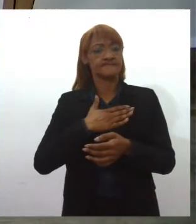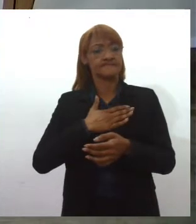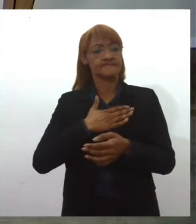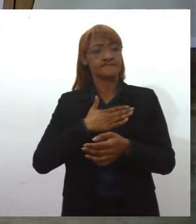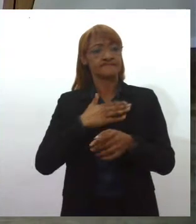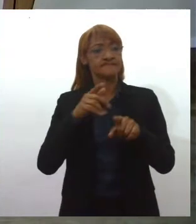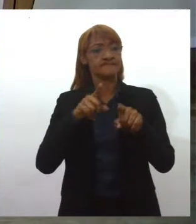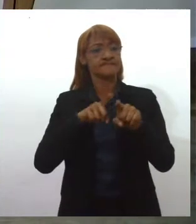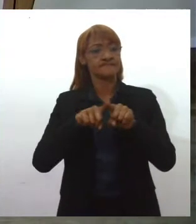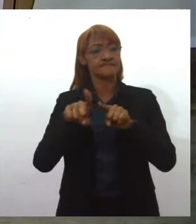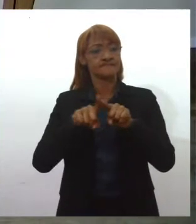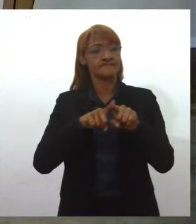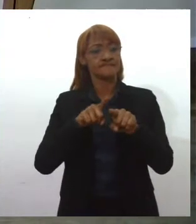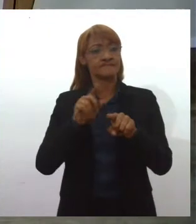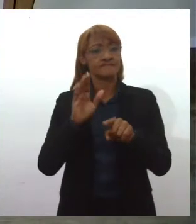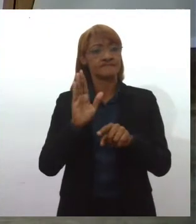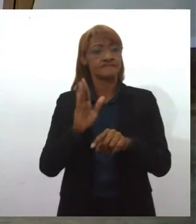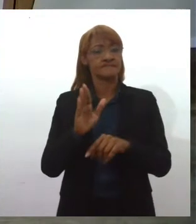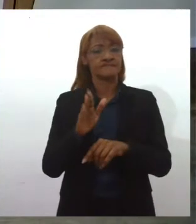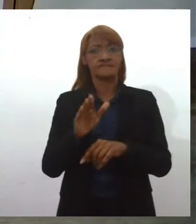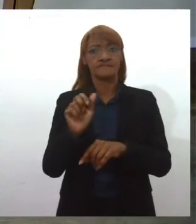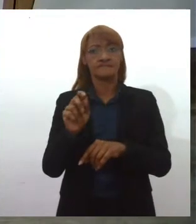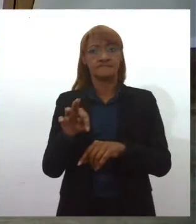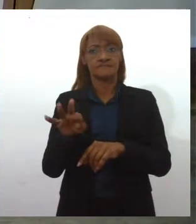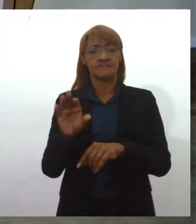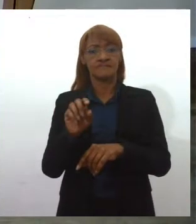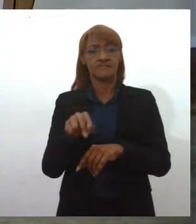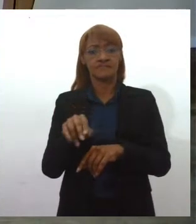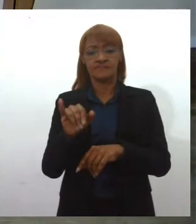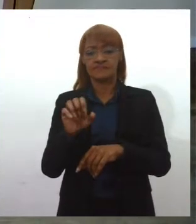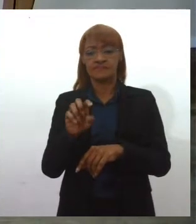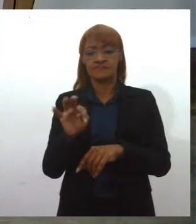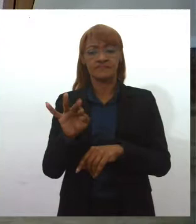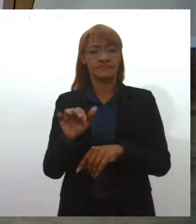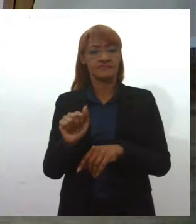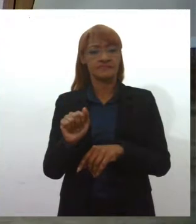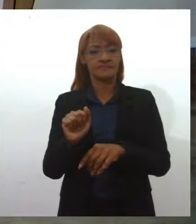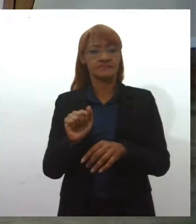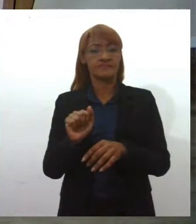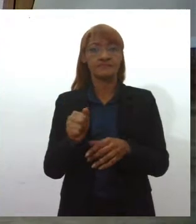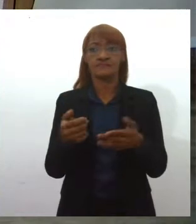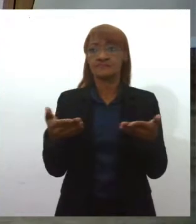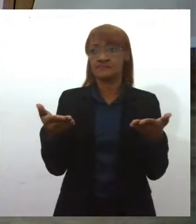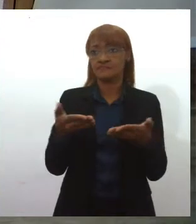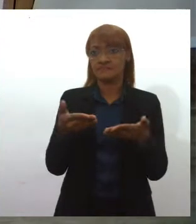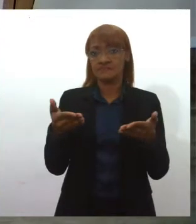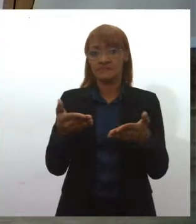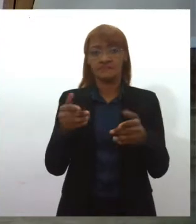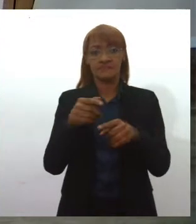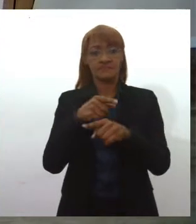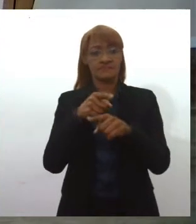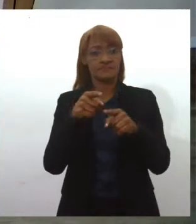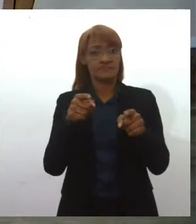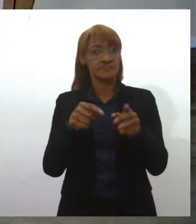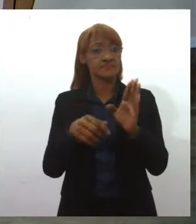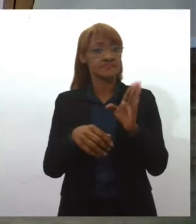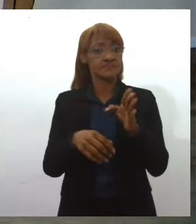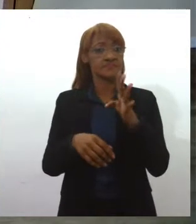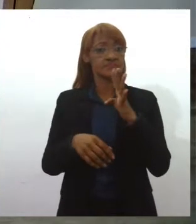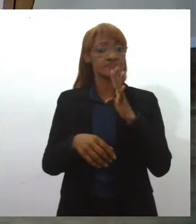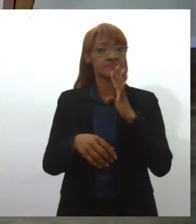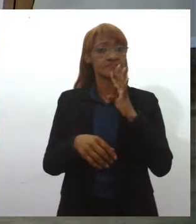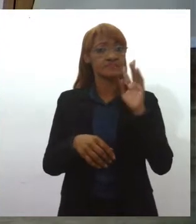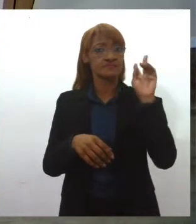Antonieta Regina Romão. Maravilha. Eu acho que, bom, agora os telespectadores já conhecem um pouquinho, né, um pouquinho da sua